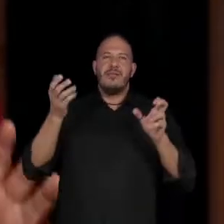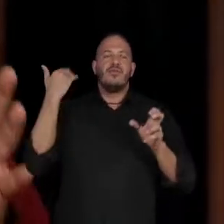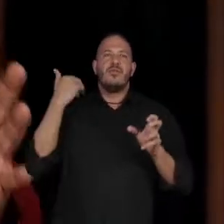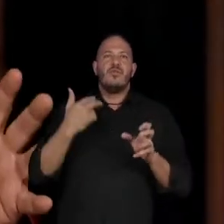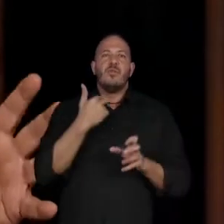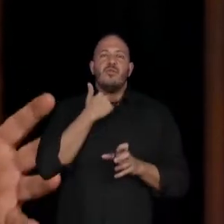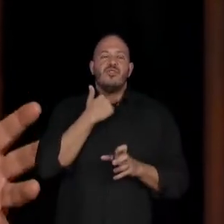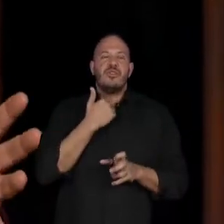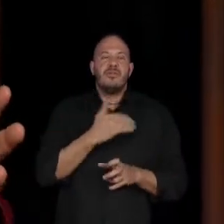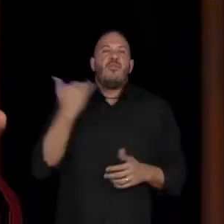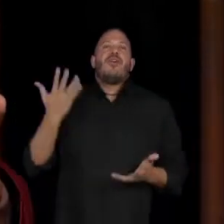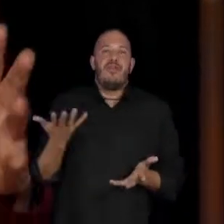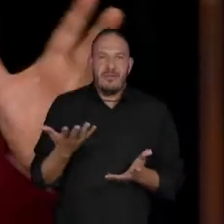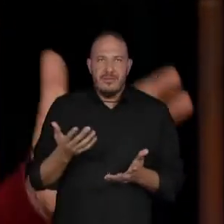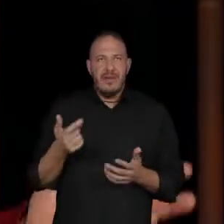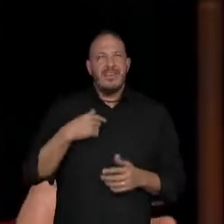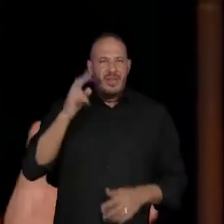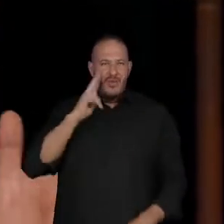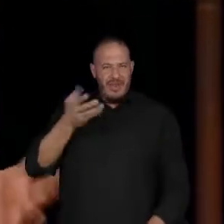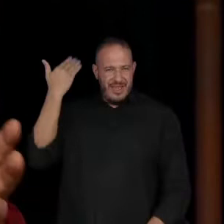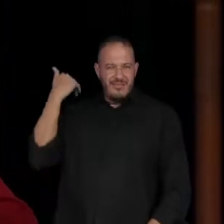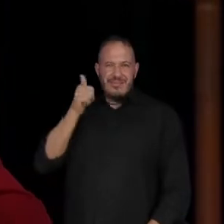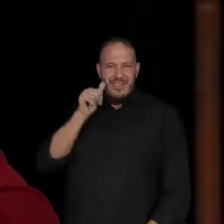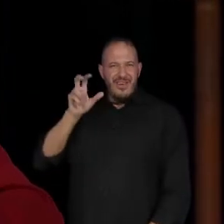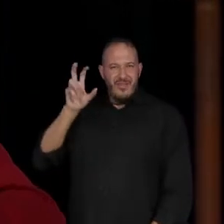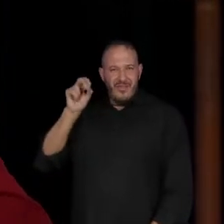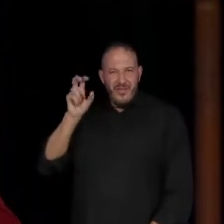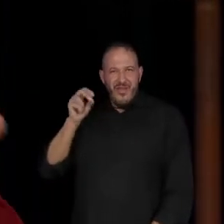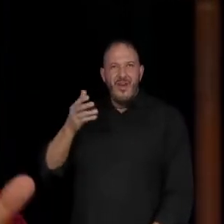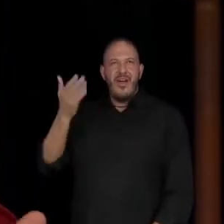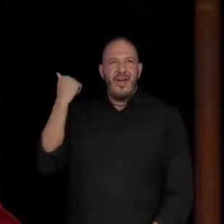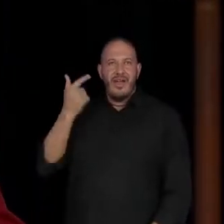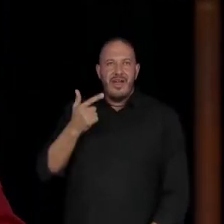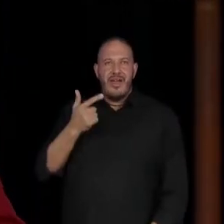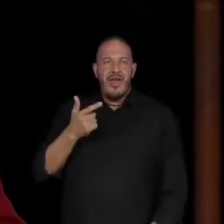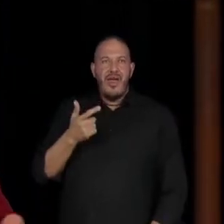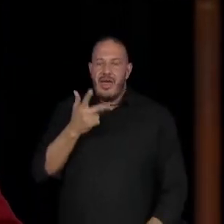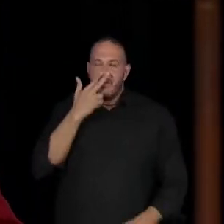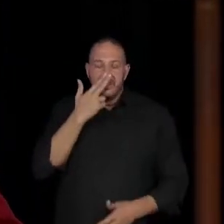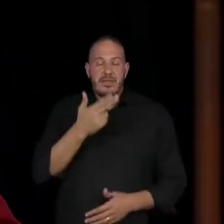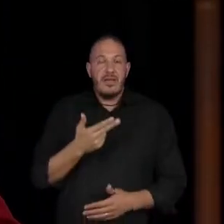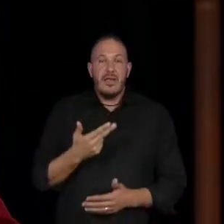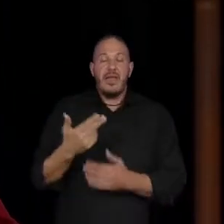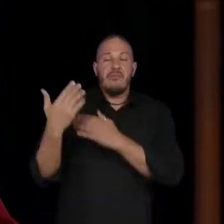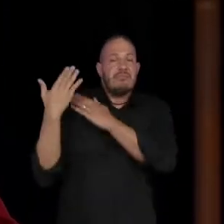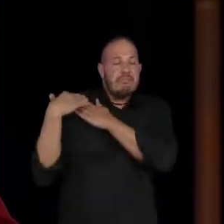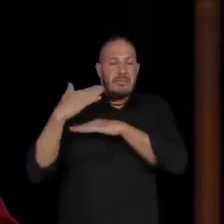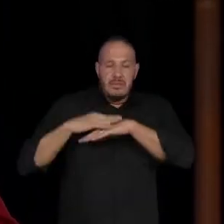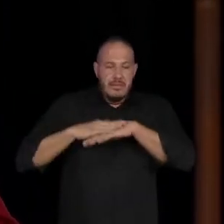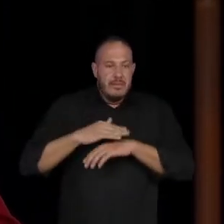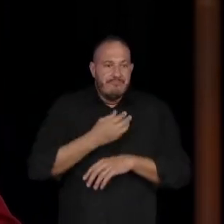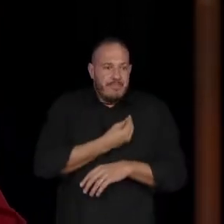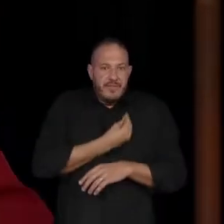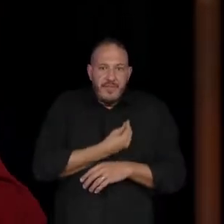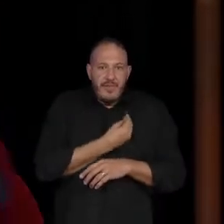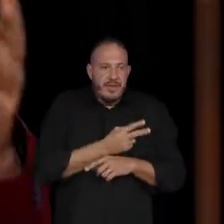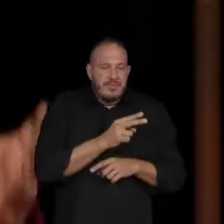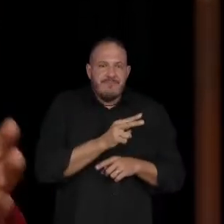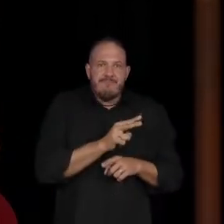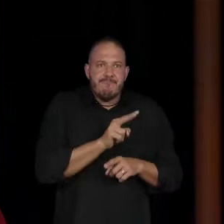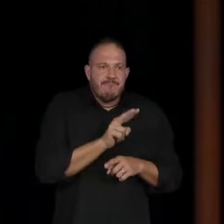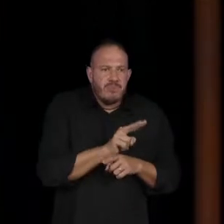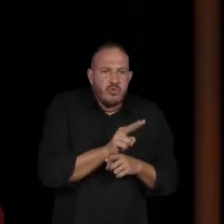peguei ainda isso, a geração da minha avó, era praticamente uma questão de sobrevivência mesmo. O que